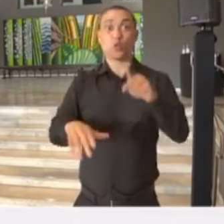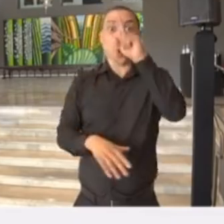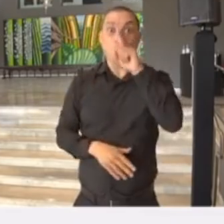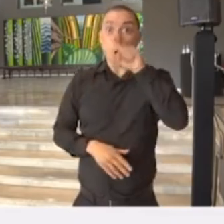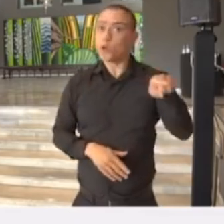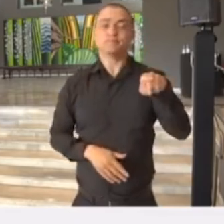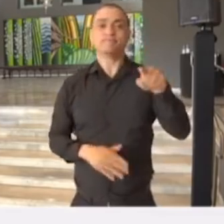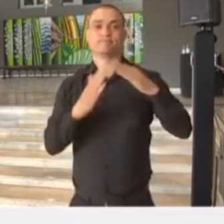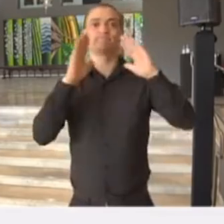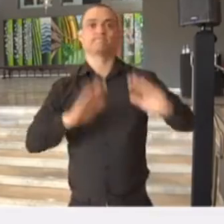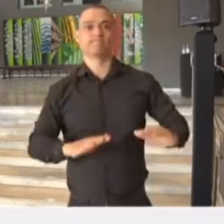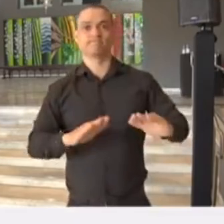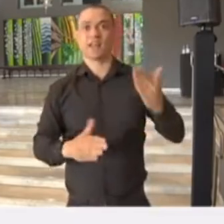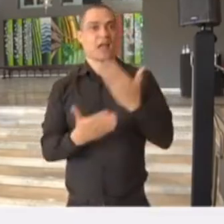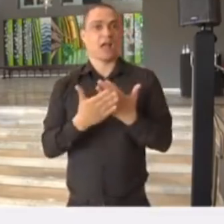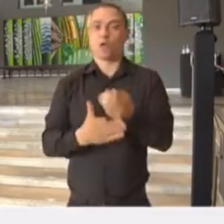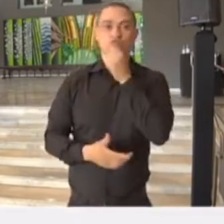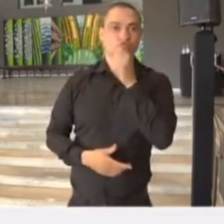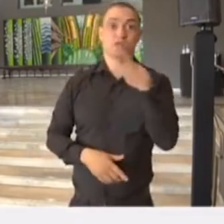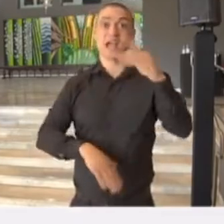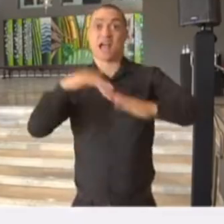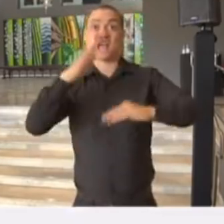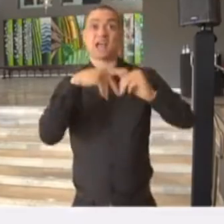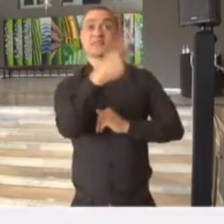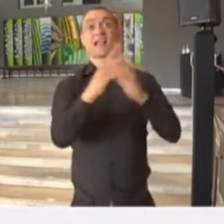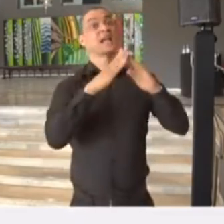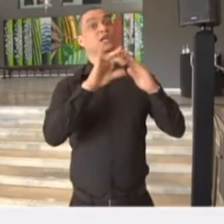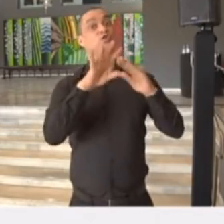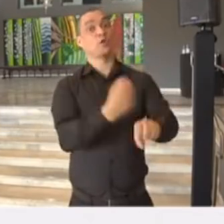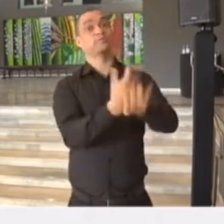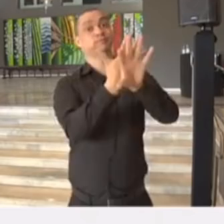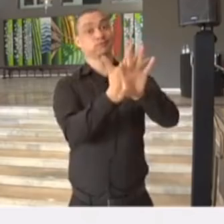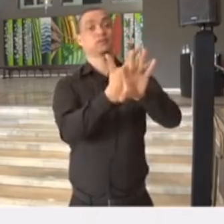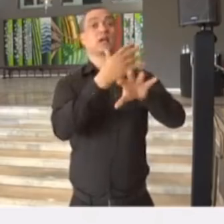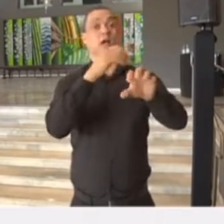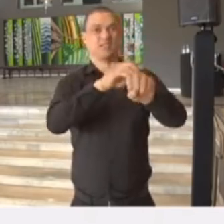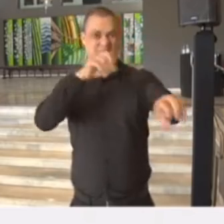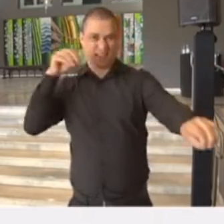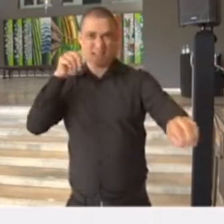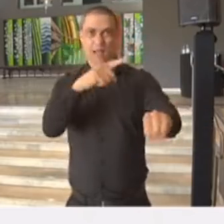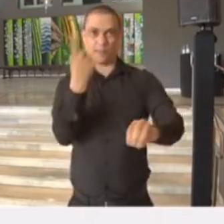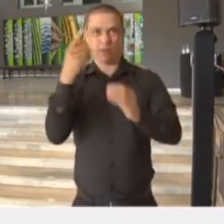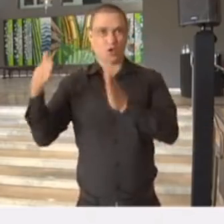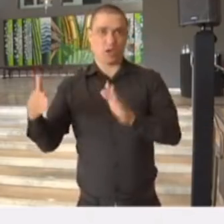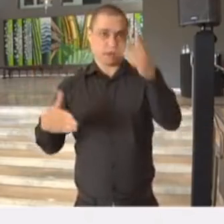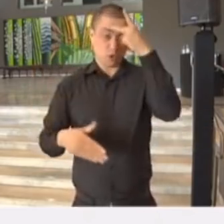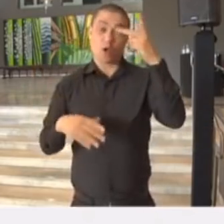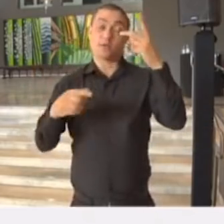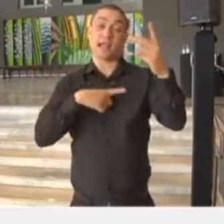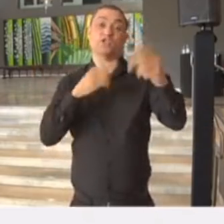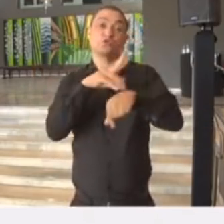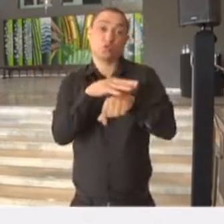devem ficar em casa, logicamente, realizando as suas atividades remotamente, na primeira fase do plano, especialmente.